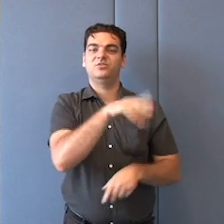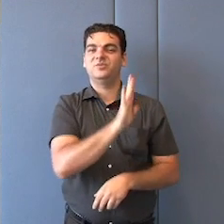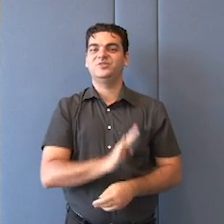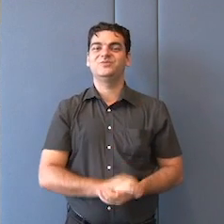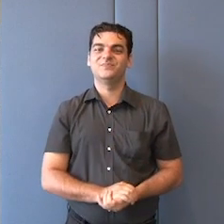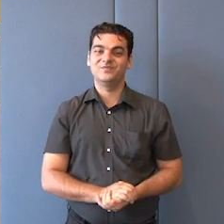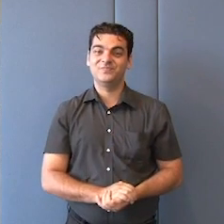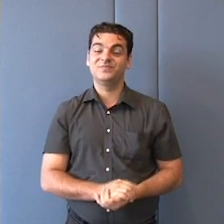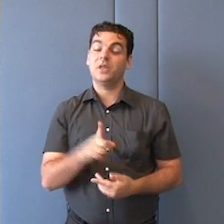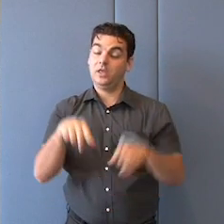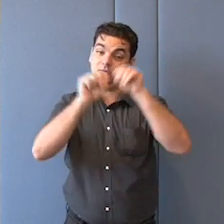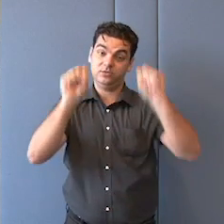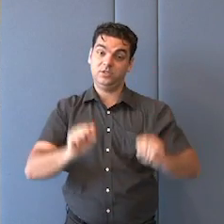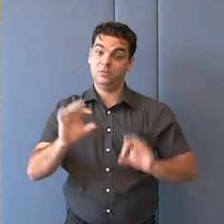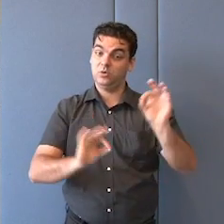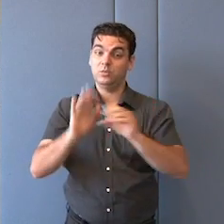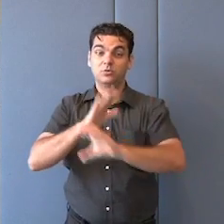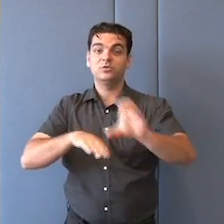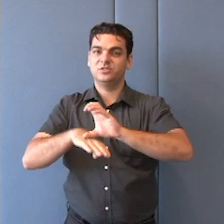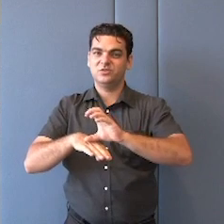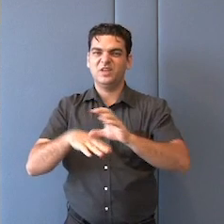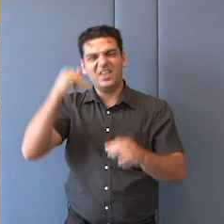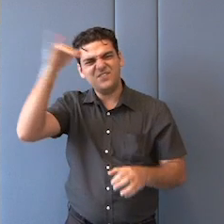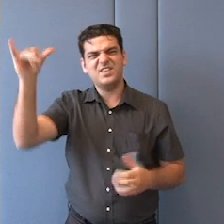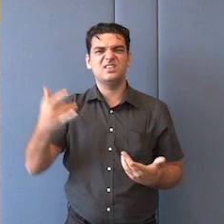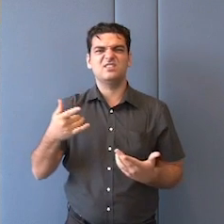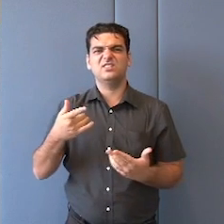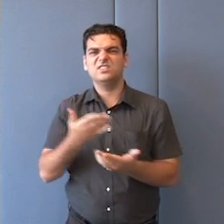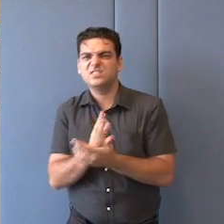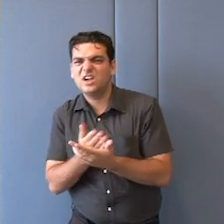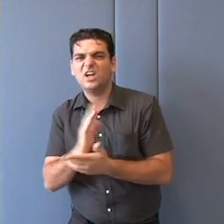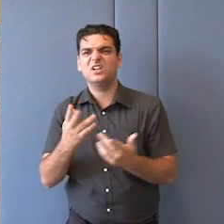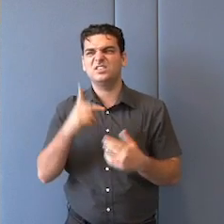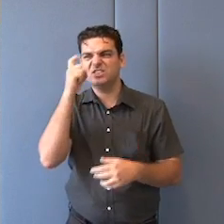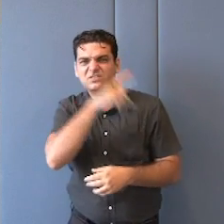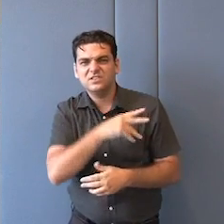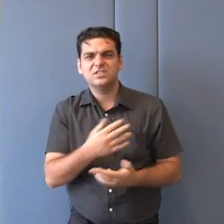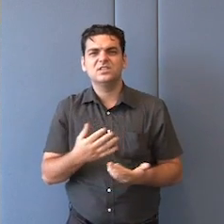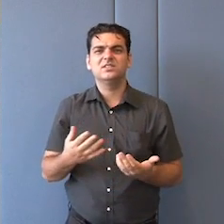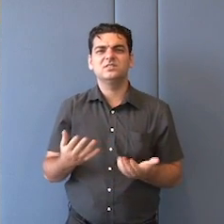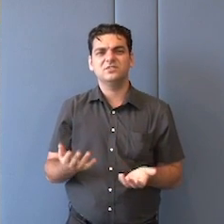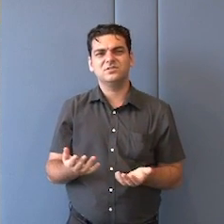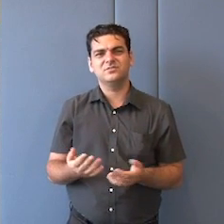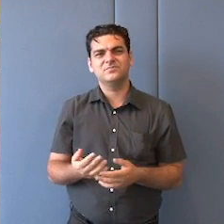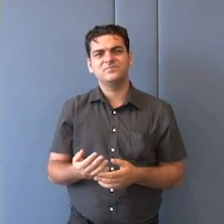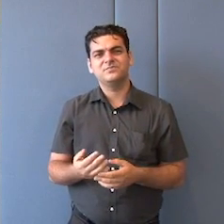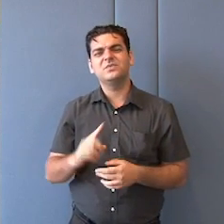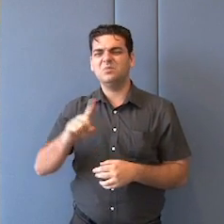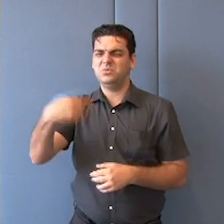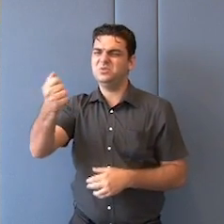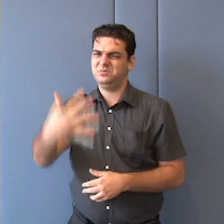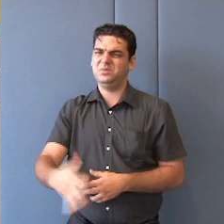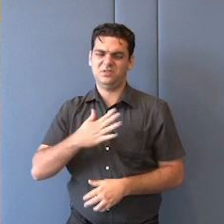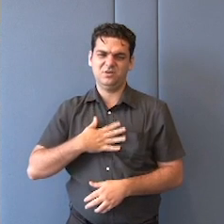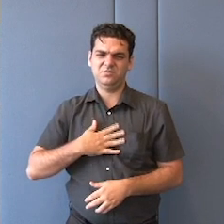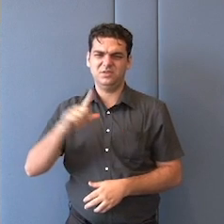como algo um pouco técnico, um pouco como uma série de... Depois vamos falar um pouco disso, como uma série